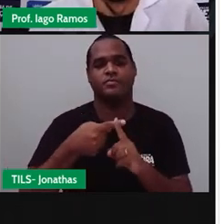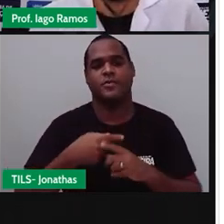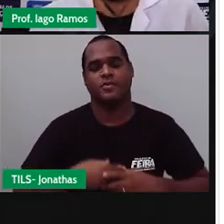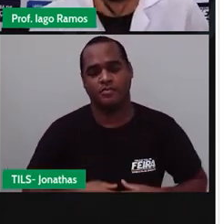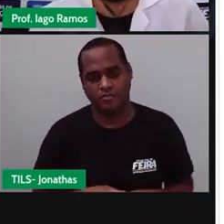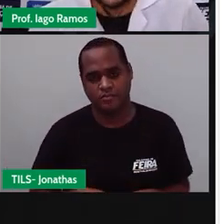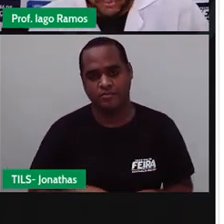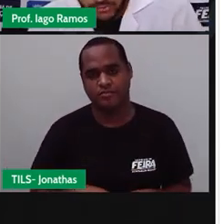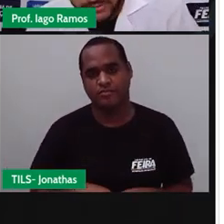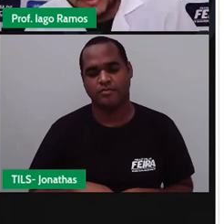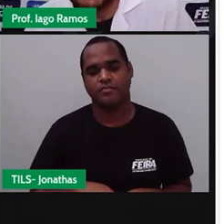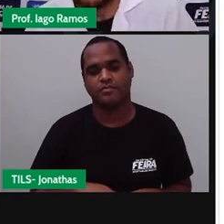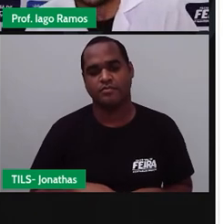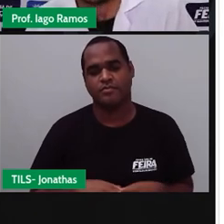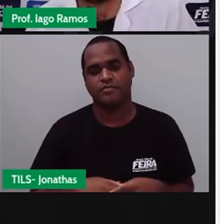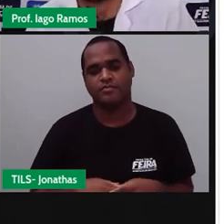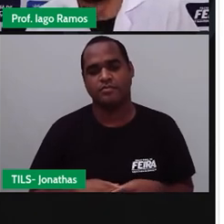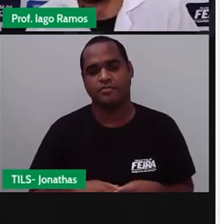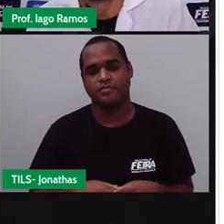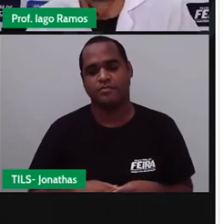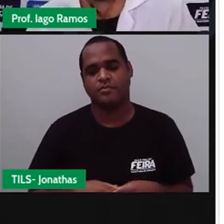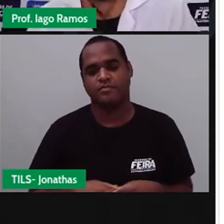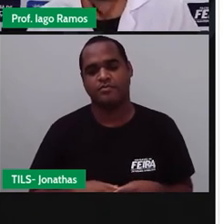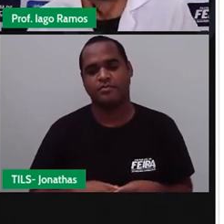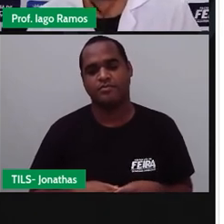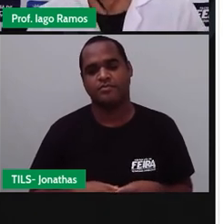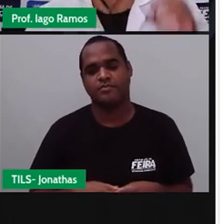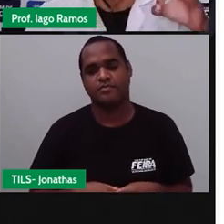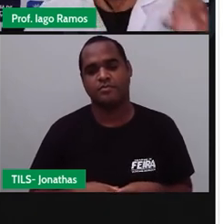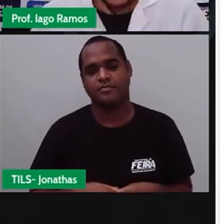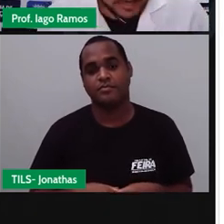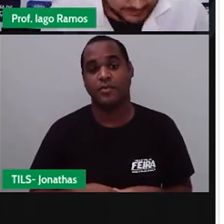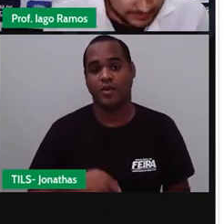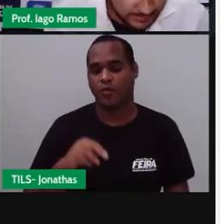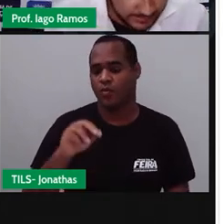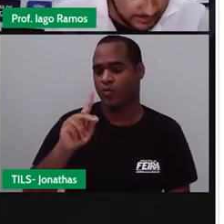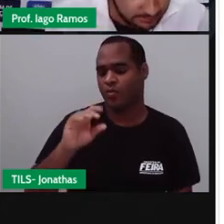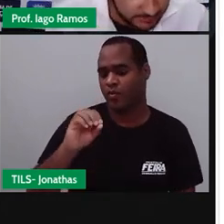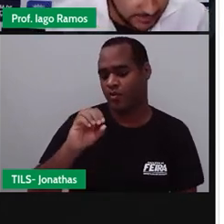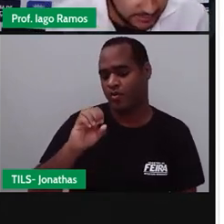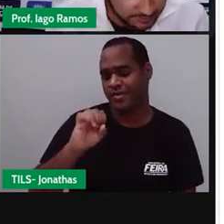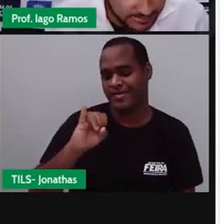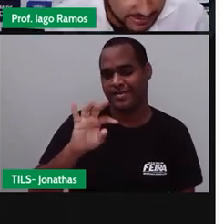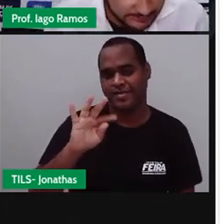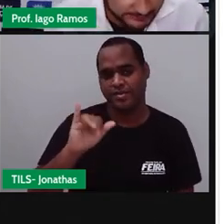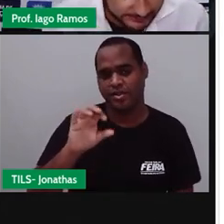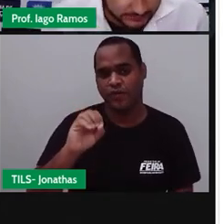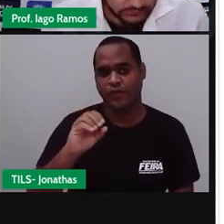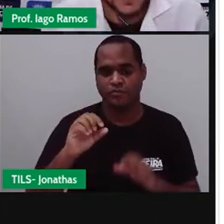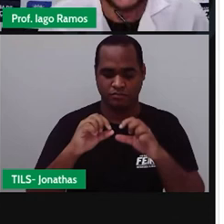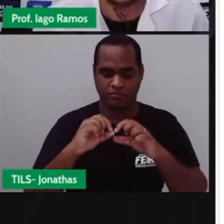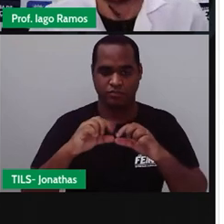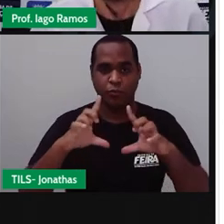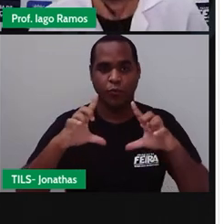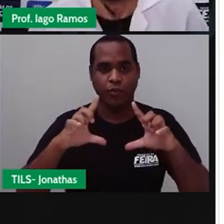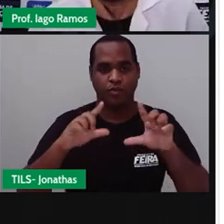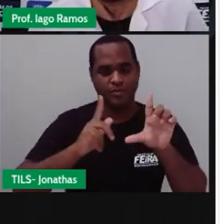Belezinha? Vamos colocar esse positivo em letras maiúsculas, né? Para chamar atenção.